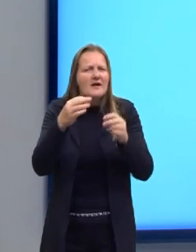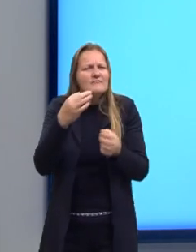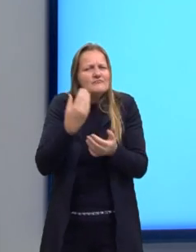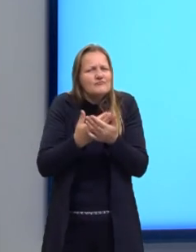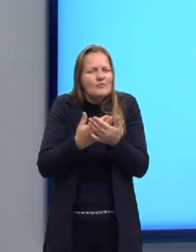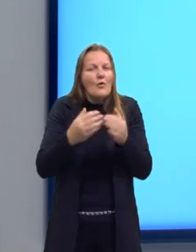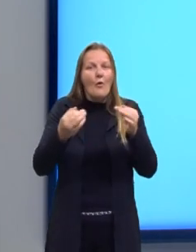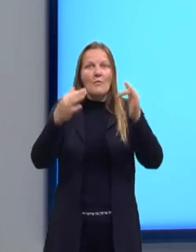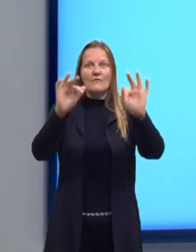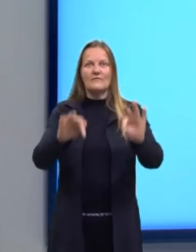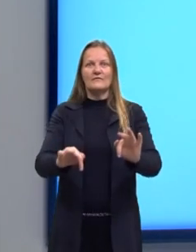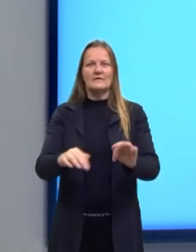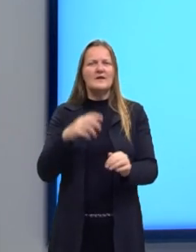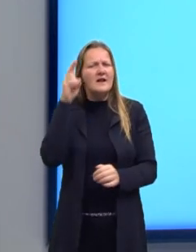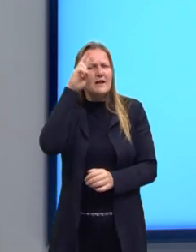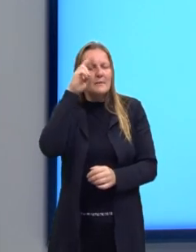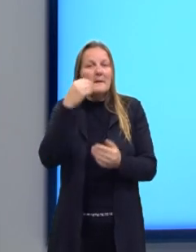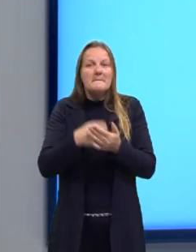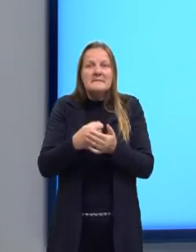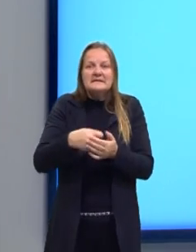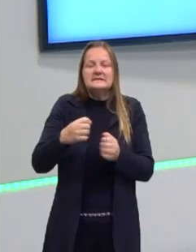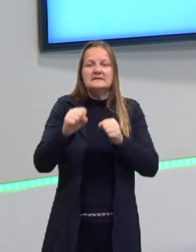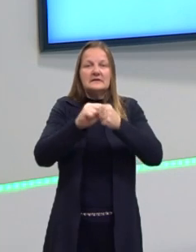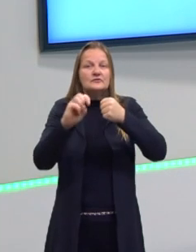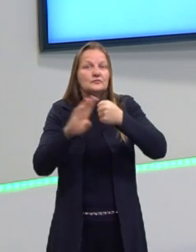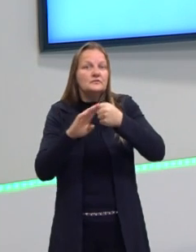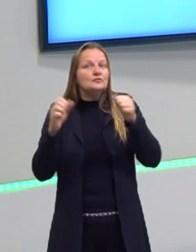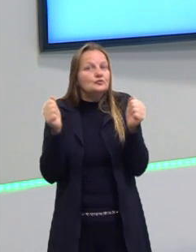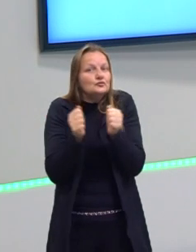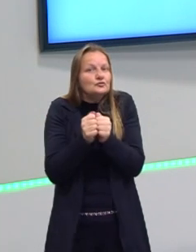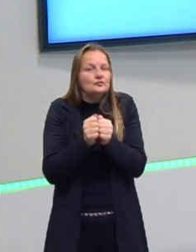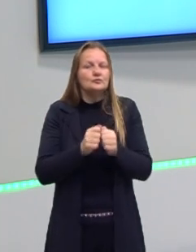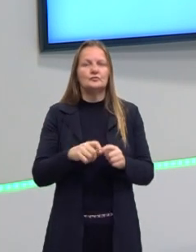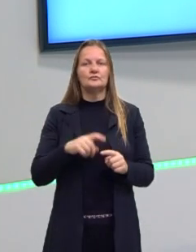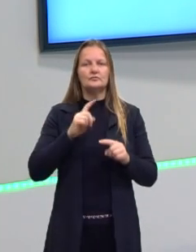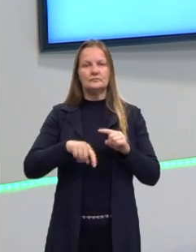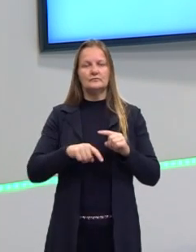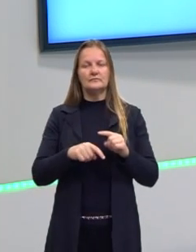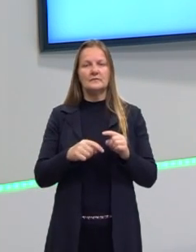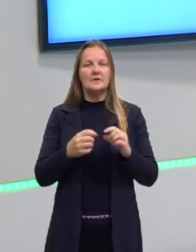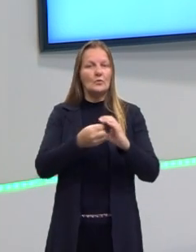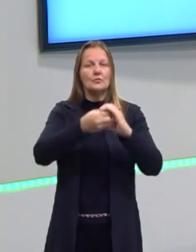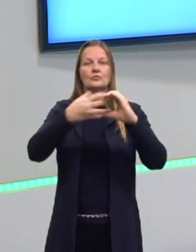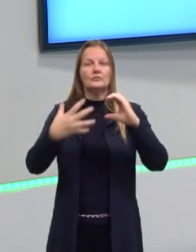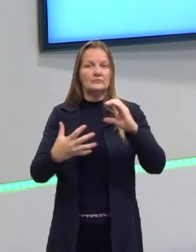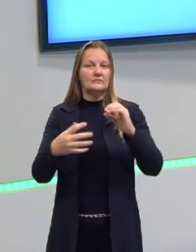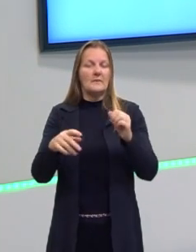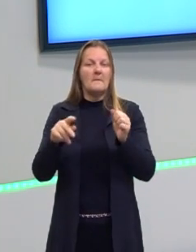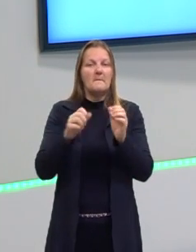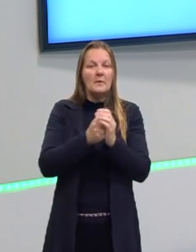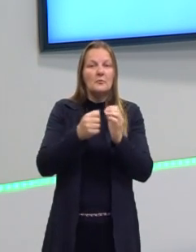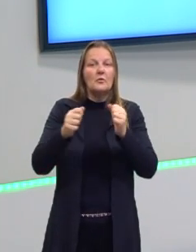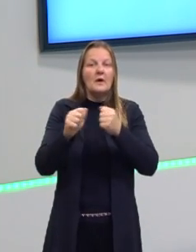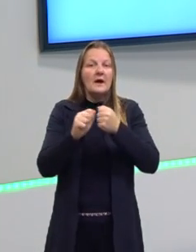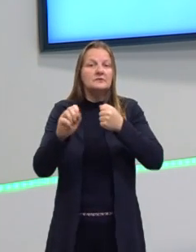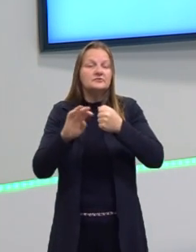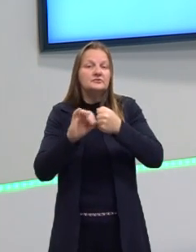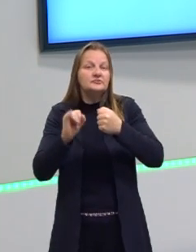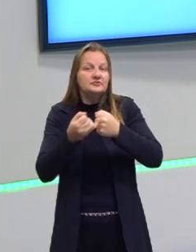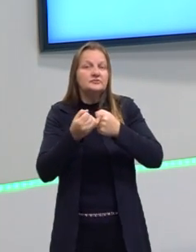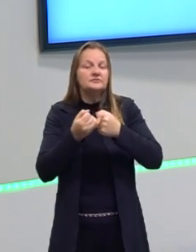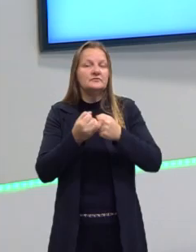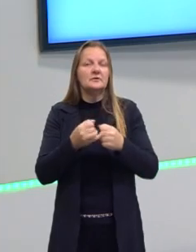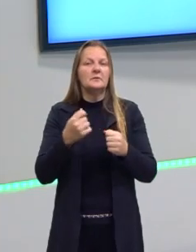terminações aqui e lembrar. Tem que ter um substantivo junto, senão não configura um adjetivo. E ele tem que partir de um